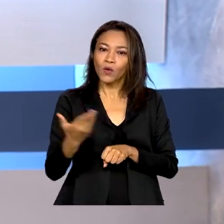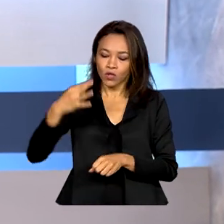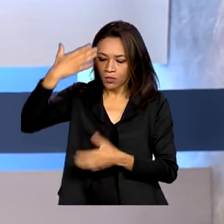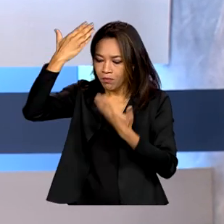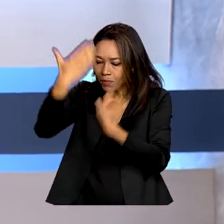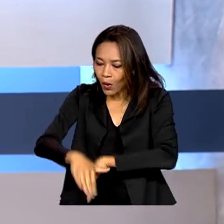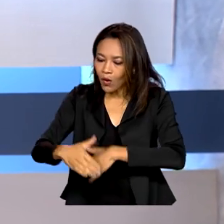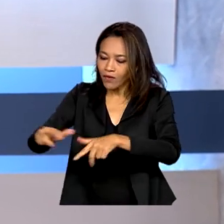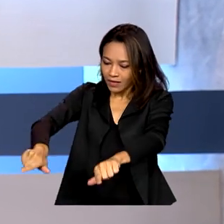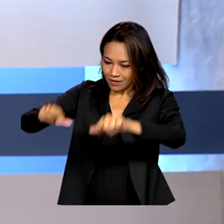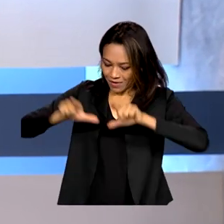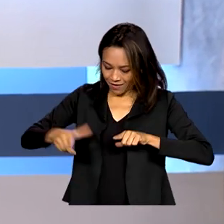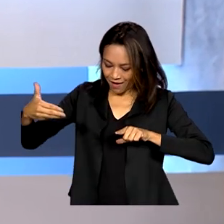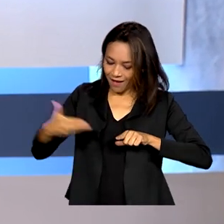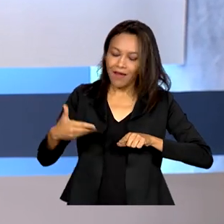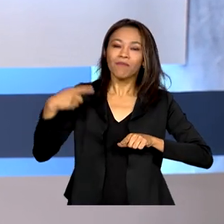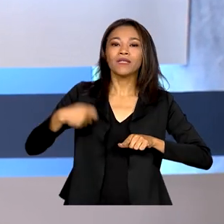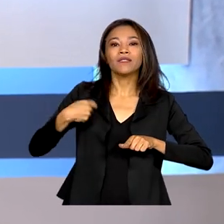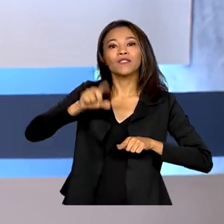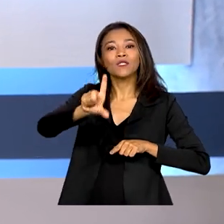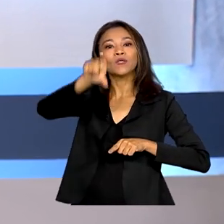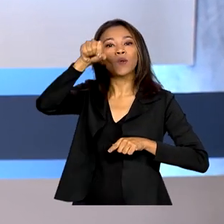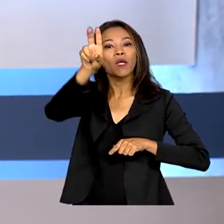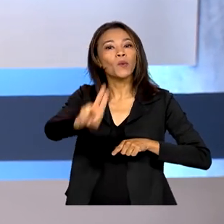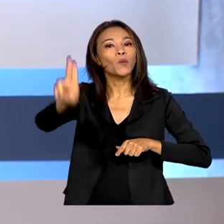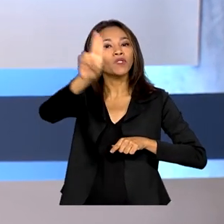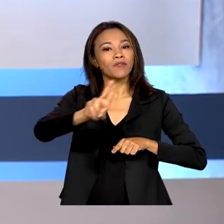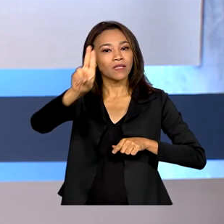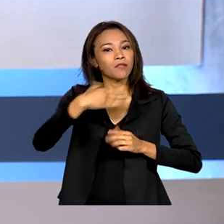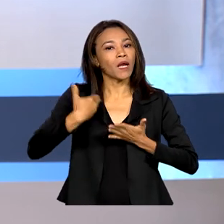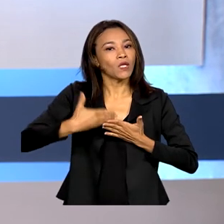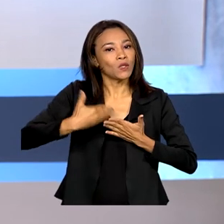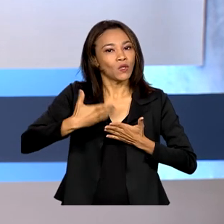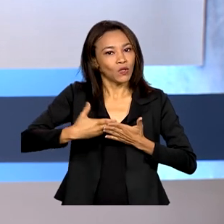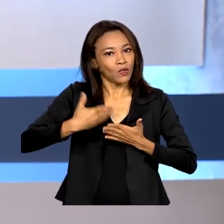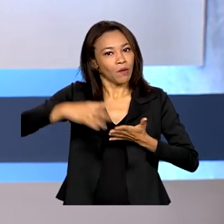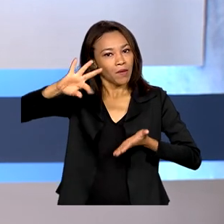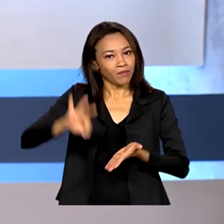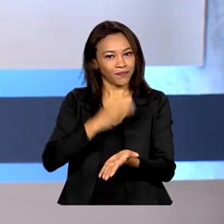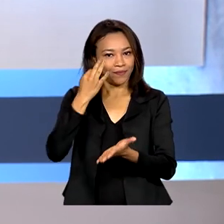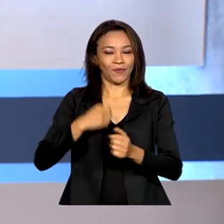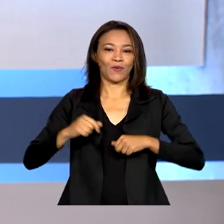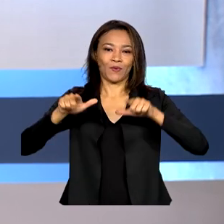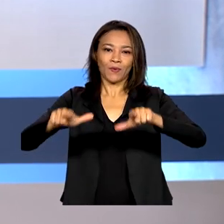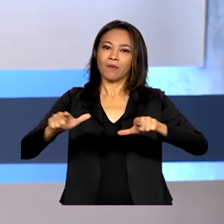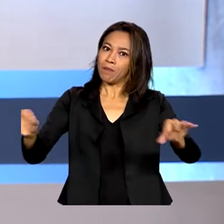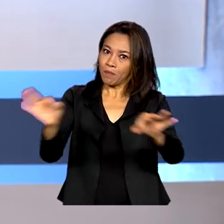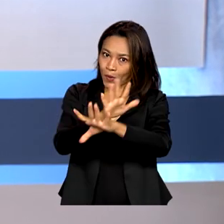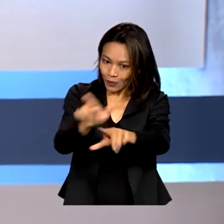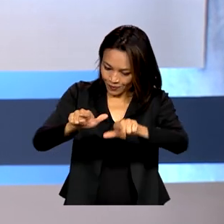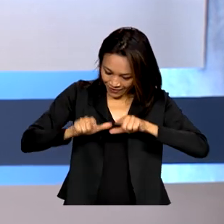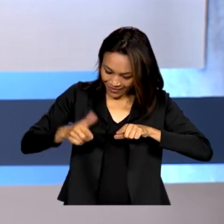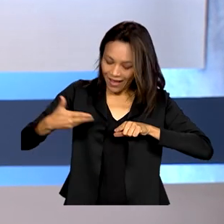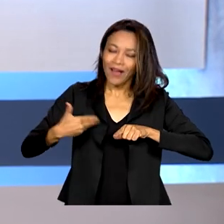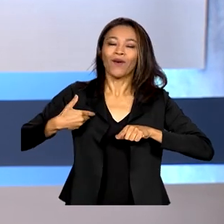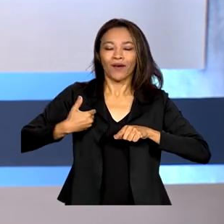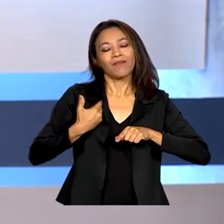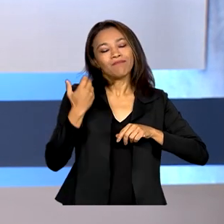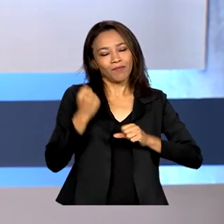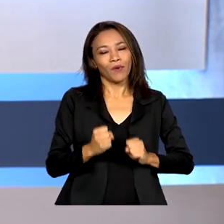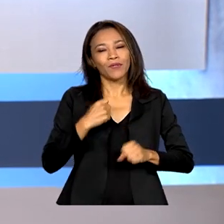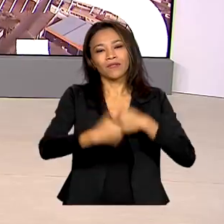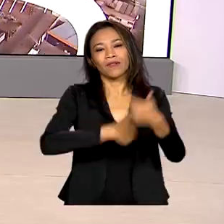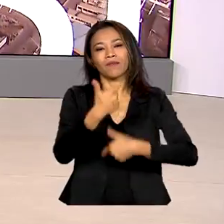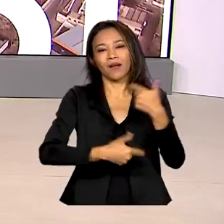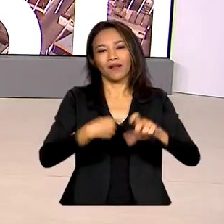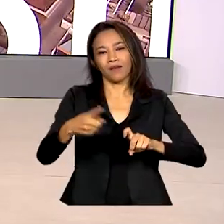aprovados devem indicar uma universidade para revalidar o diploma. Depois disso, eles estão aptos a exercerem a profissão aqui no